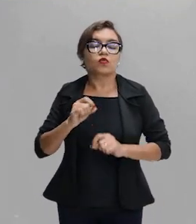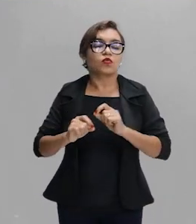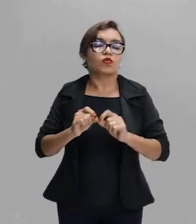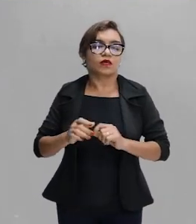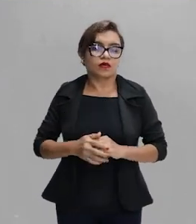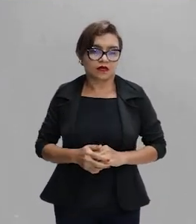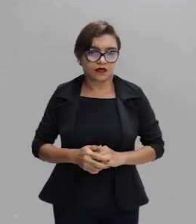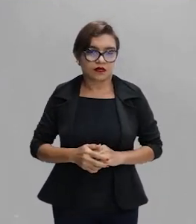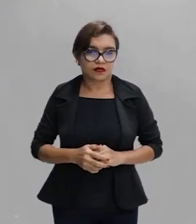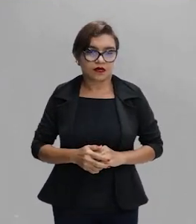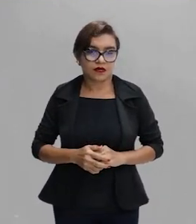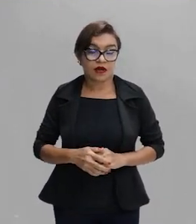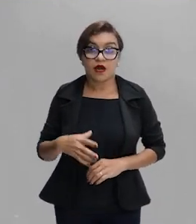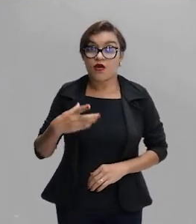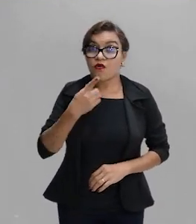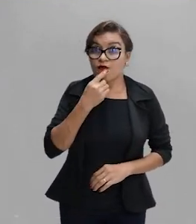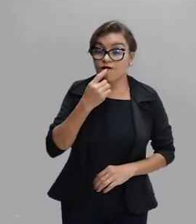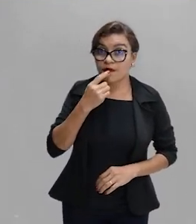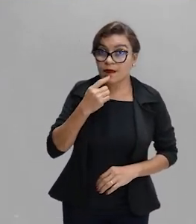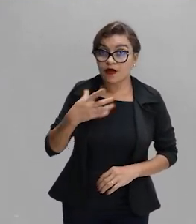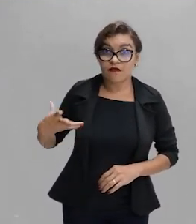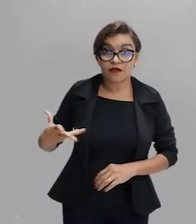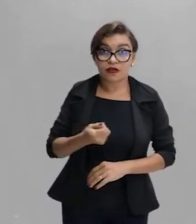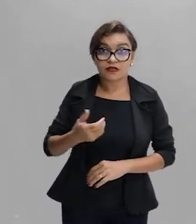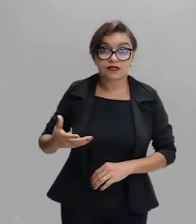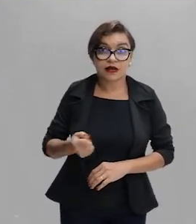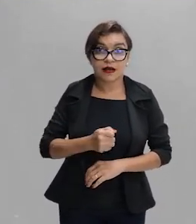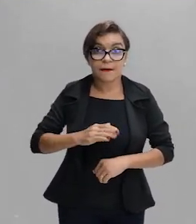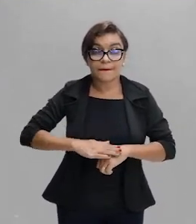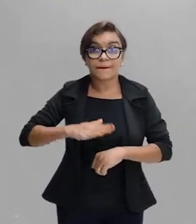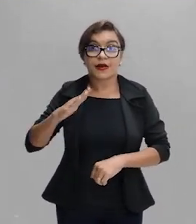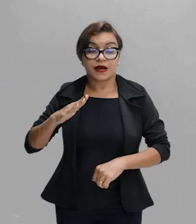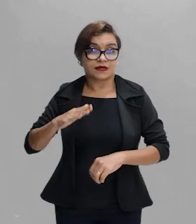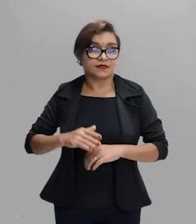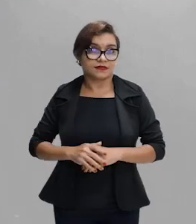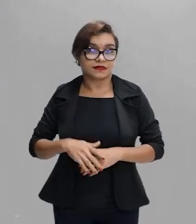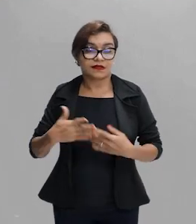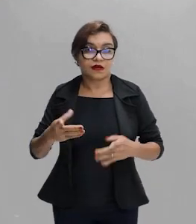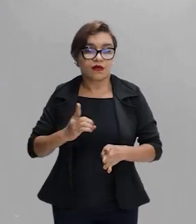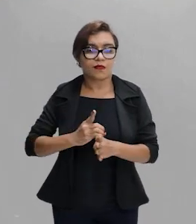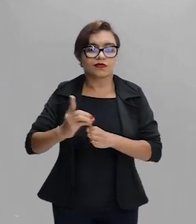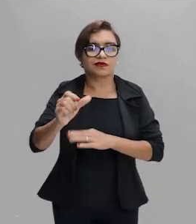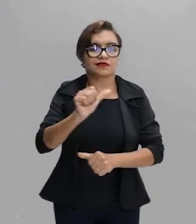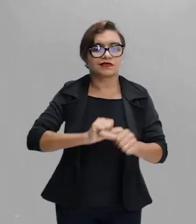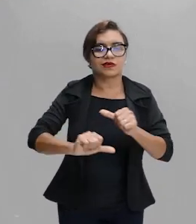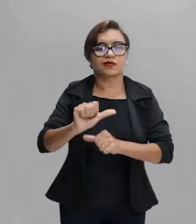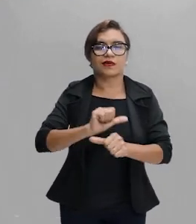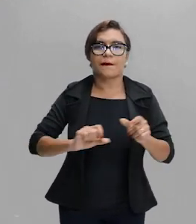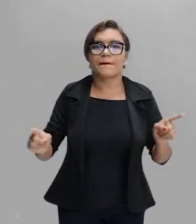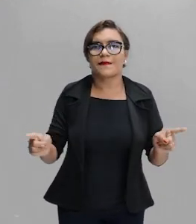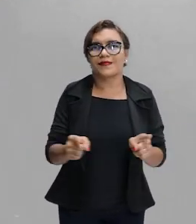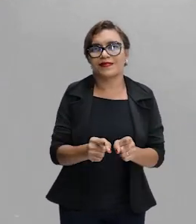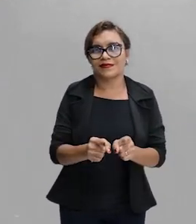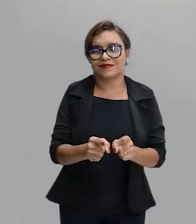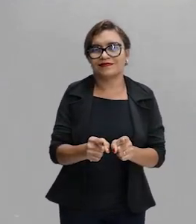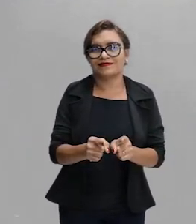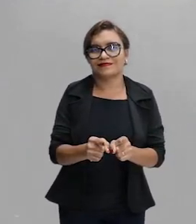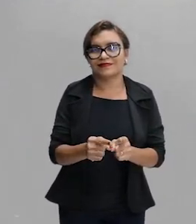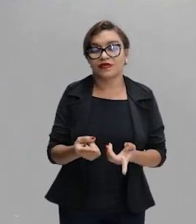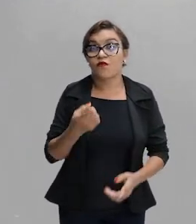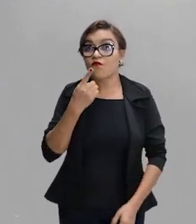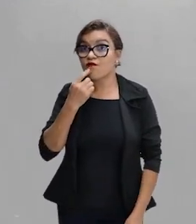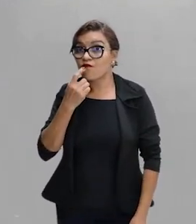maior do que a do violeta porém o índice de refração entre eles vai ser menor Então,